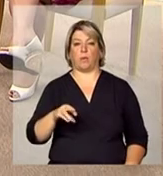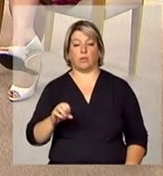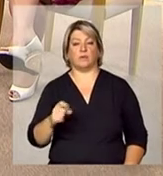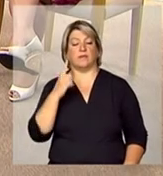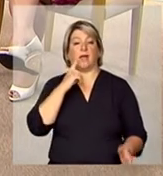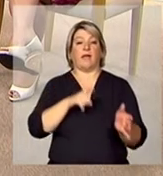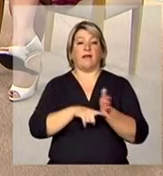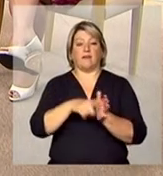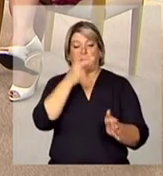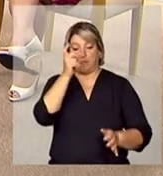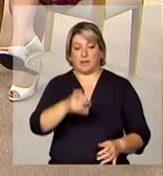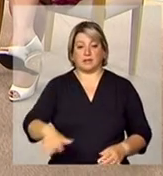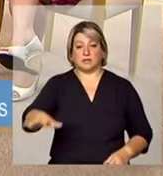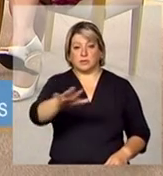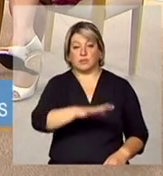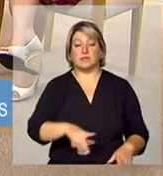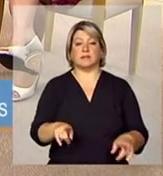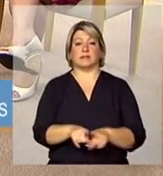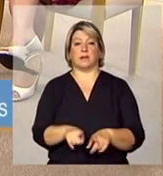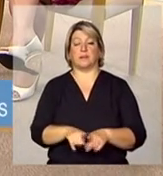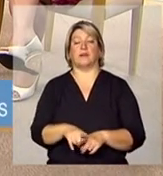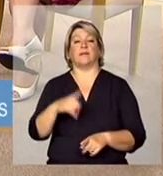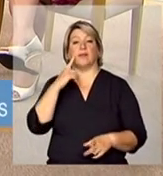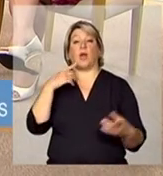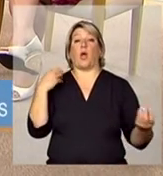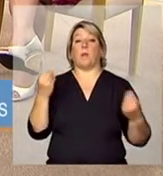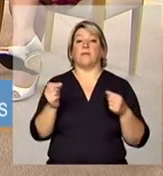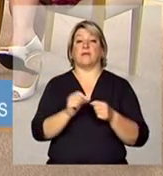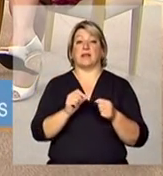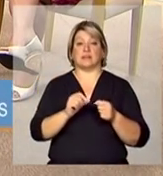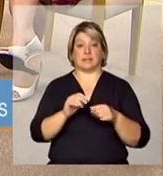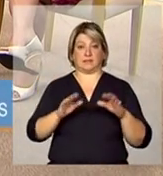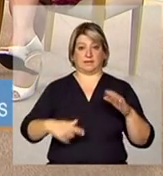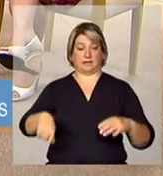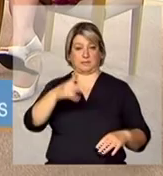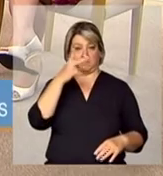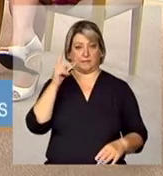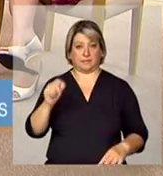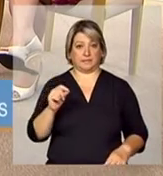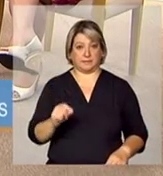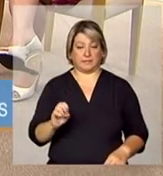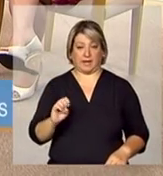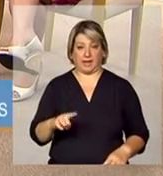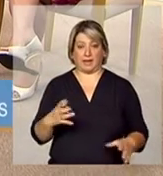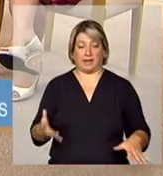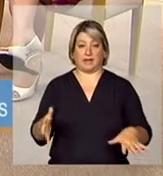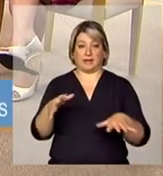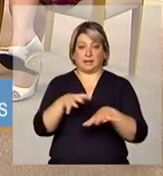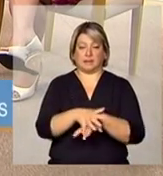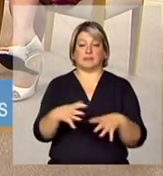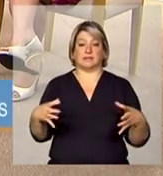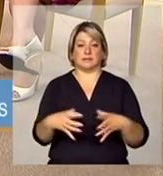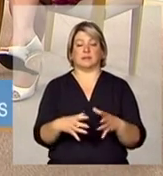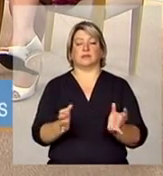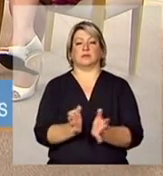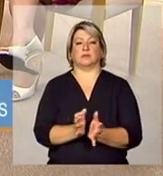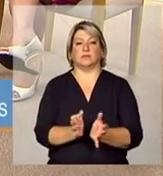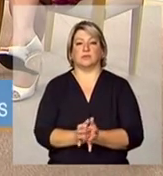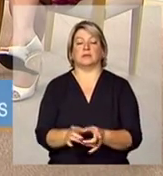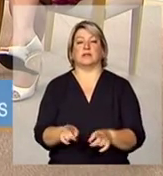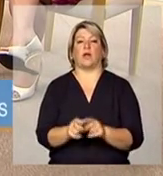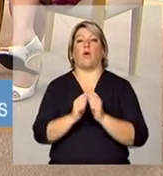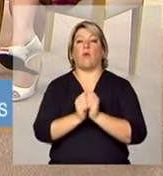e para ver como fazer com que o real objetivo das residências inclusivas que é a inserção comunitária que é essa